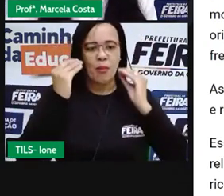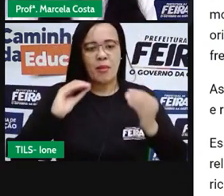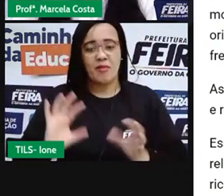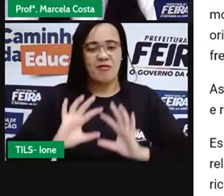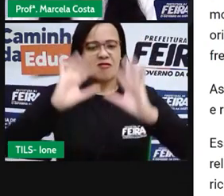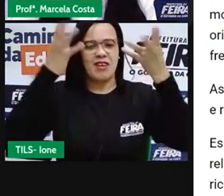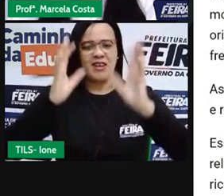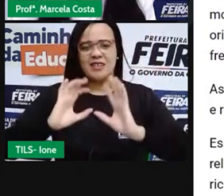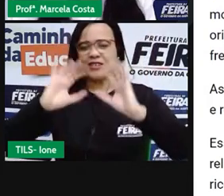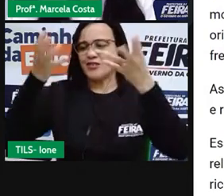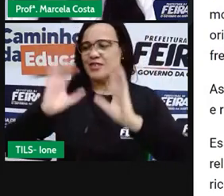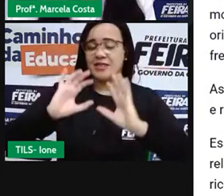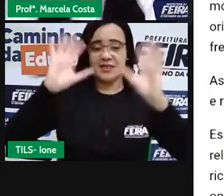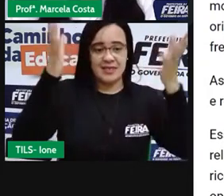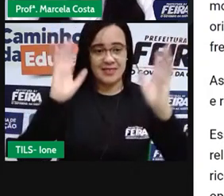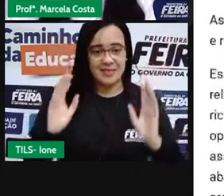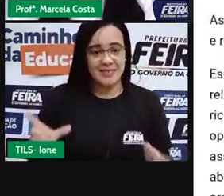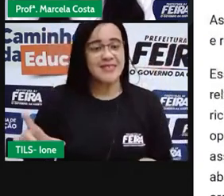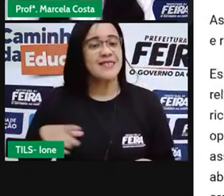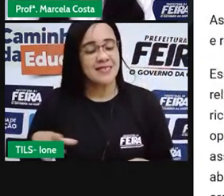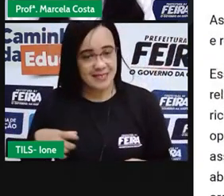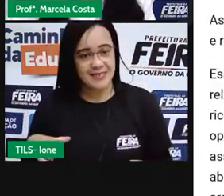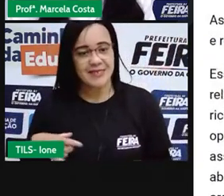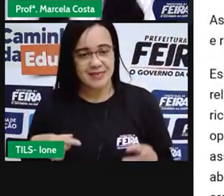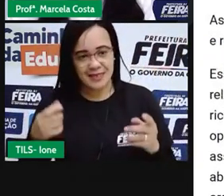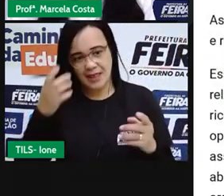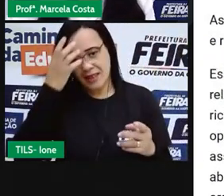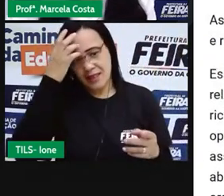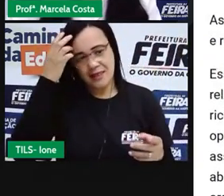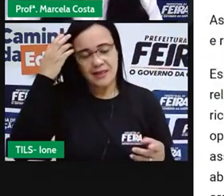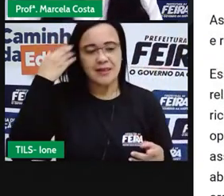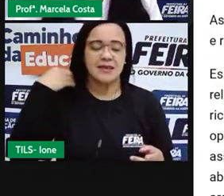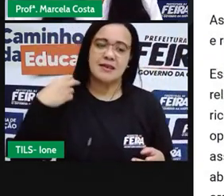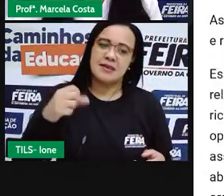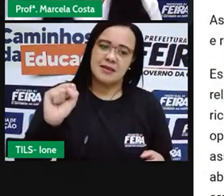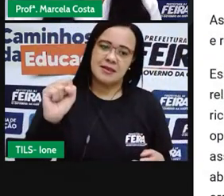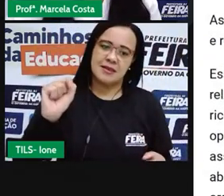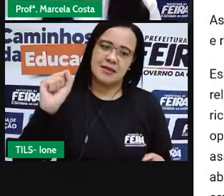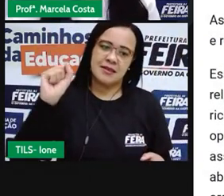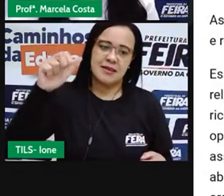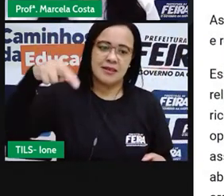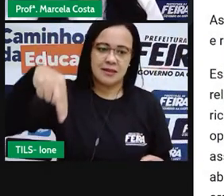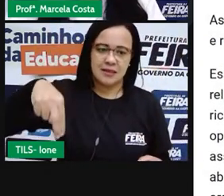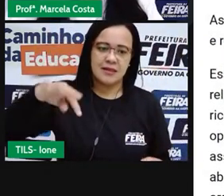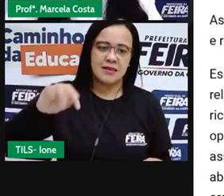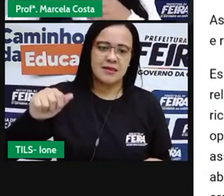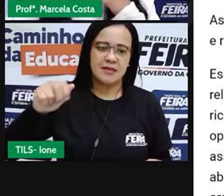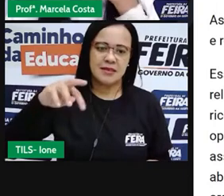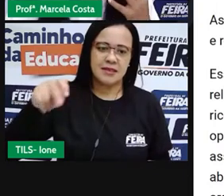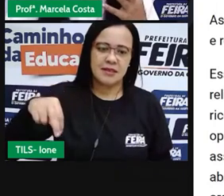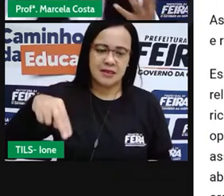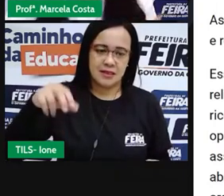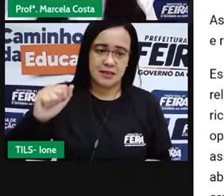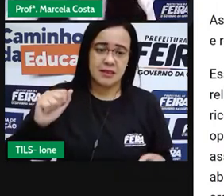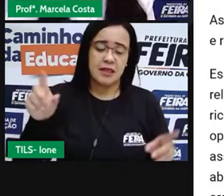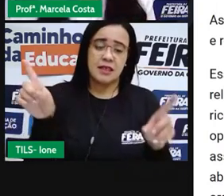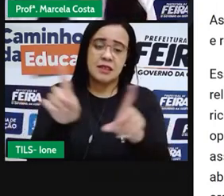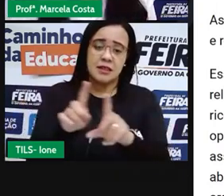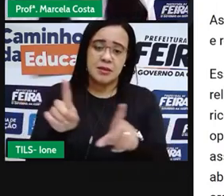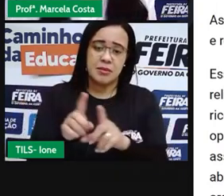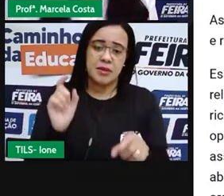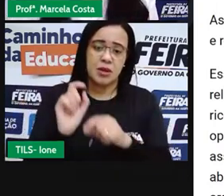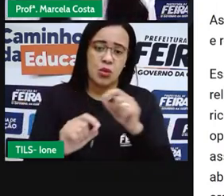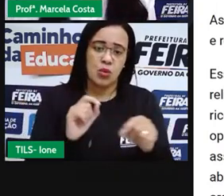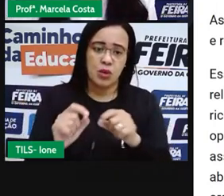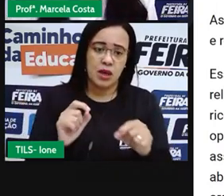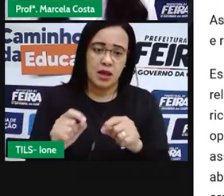a festa de Nossa Senhora Santana. A lavagem dos meninos com os moldes de lavagem